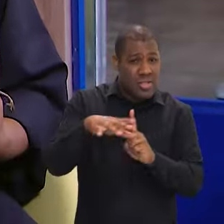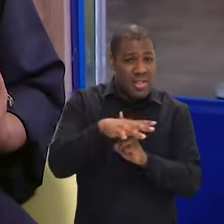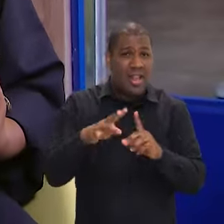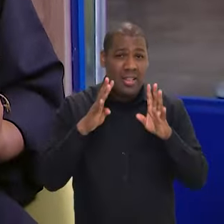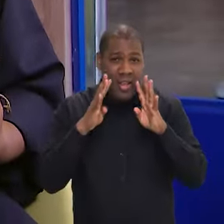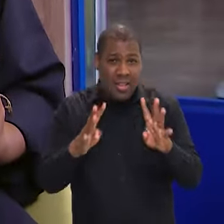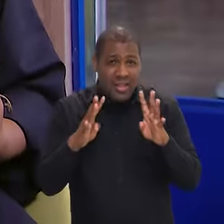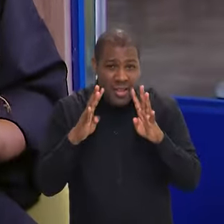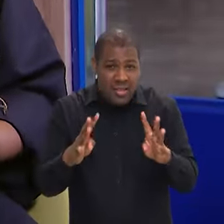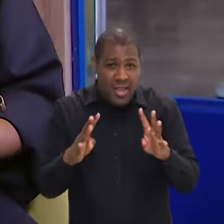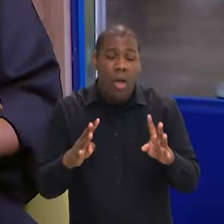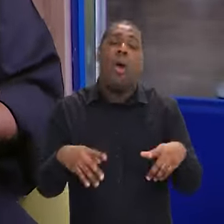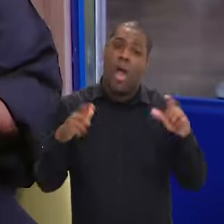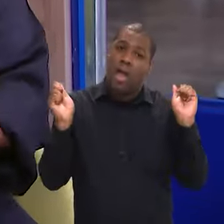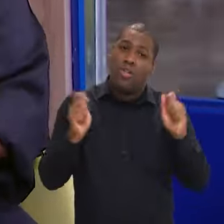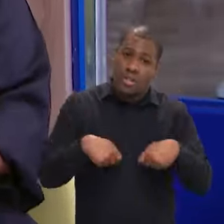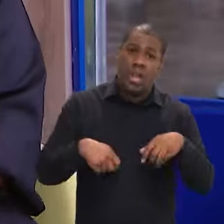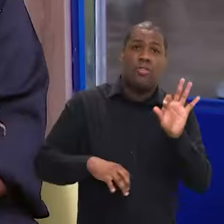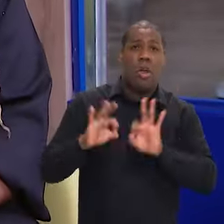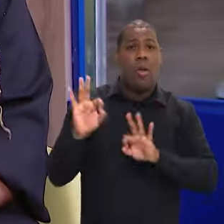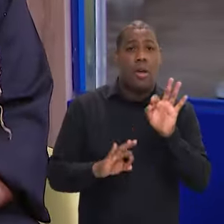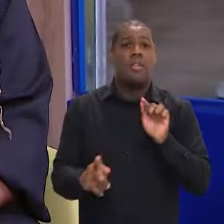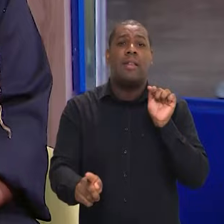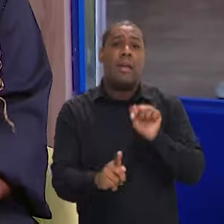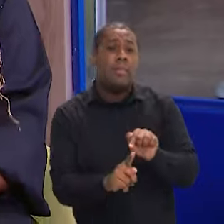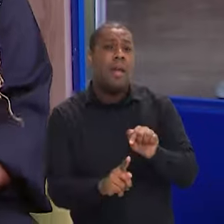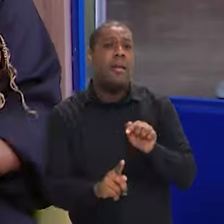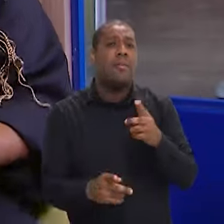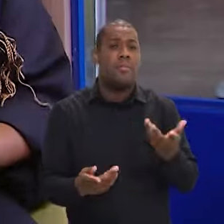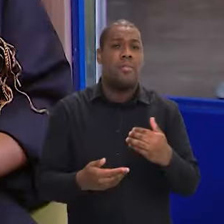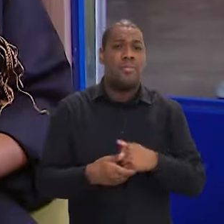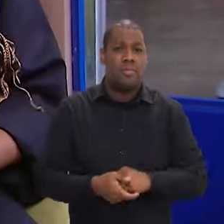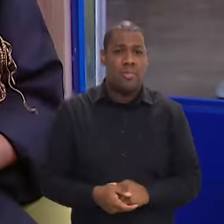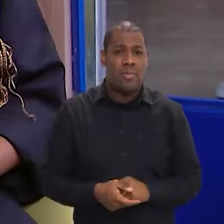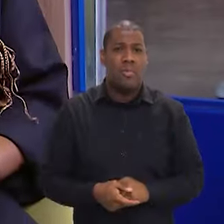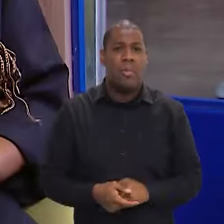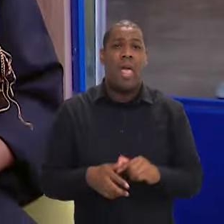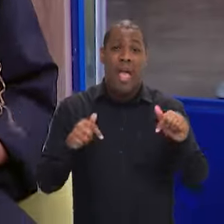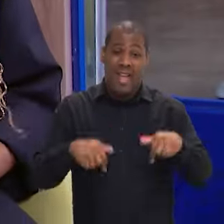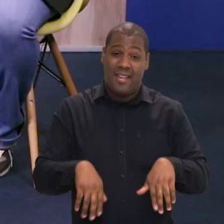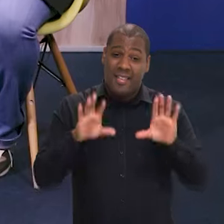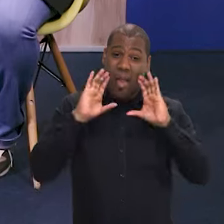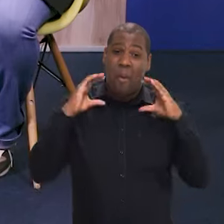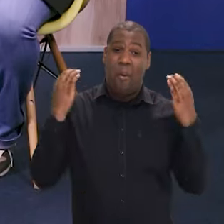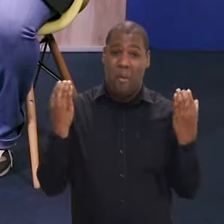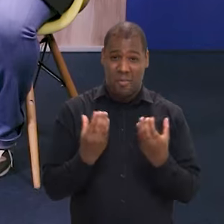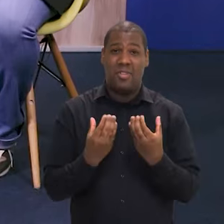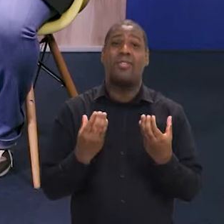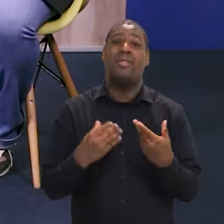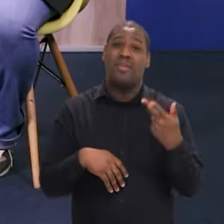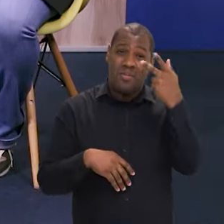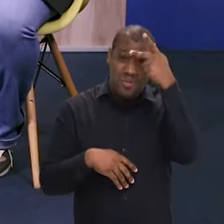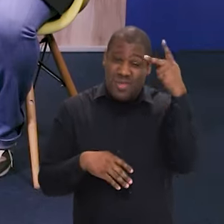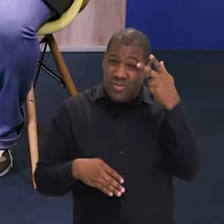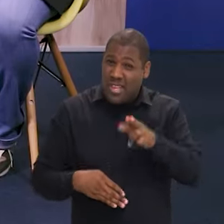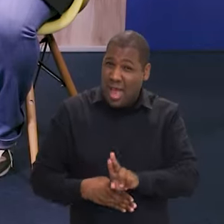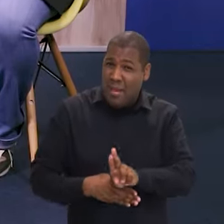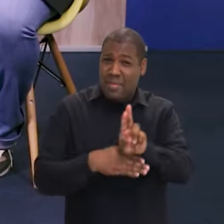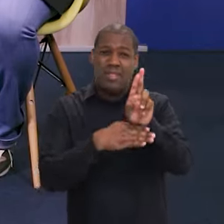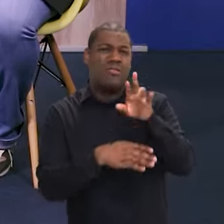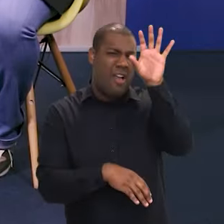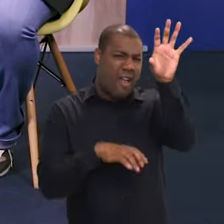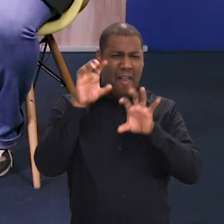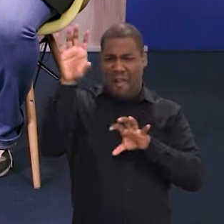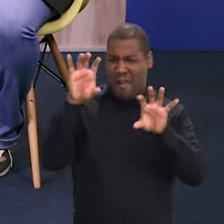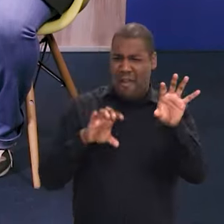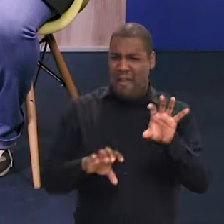Porque assim a meta fica aderente à necessidade. E só num estado de conferência como essa, com representações de